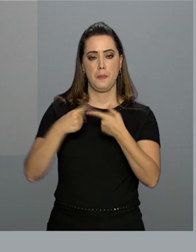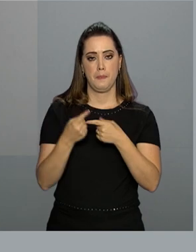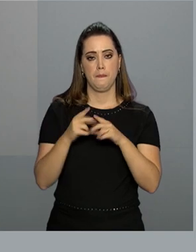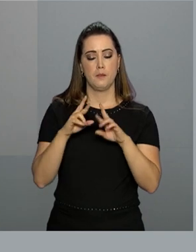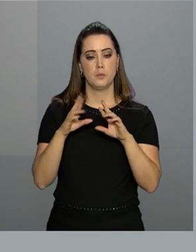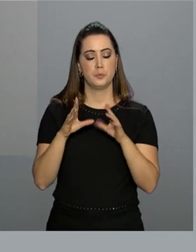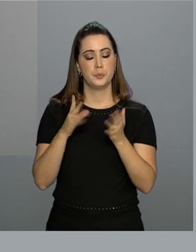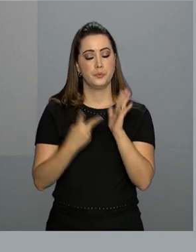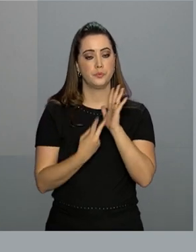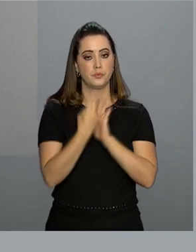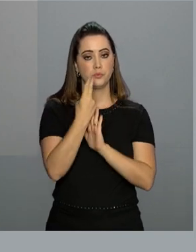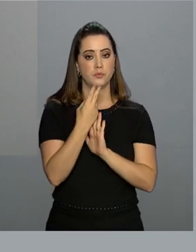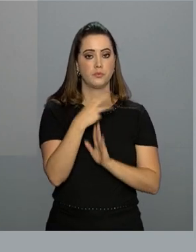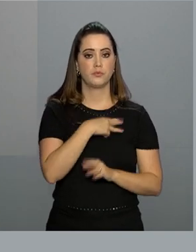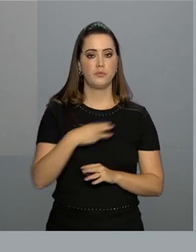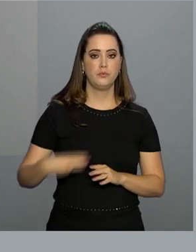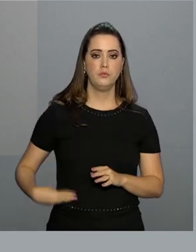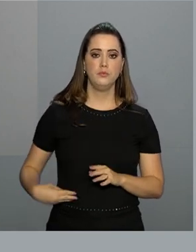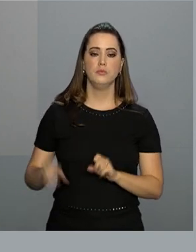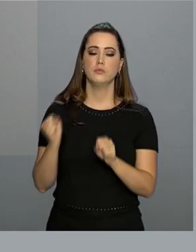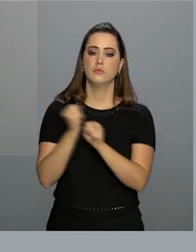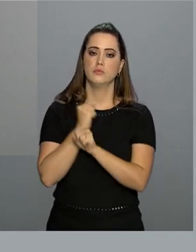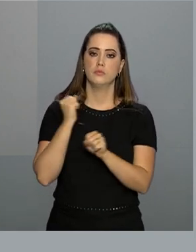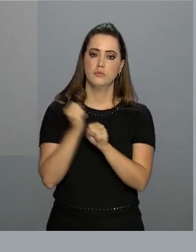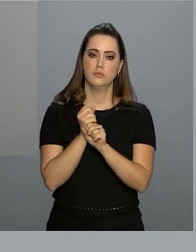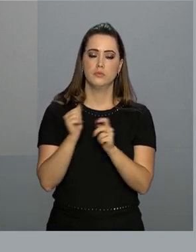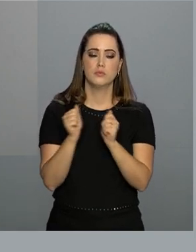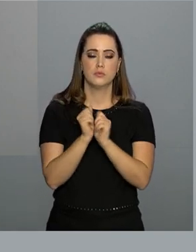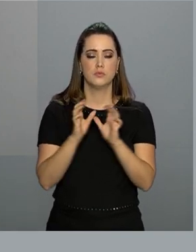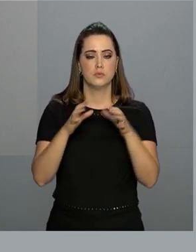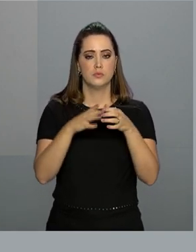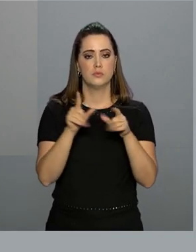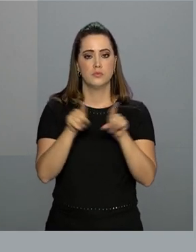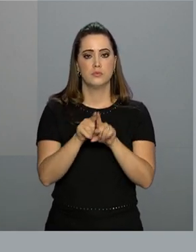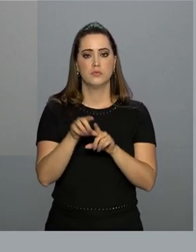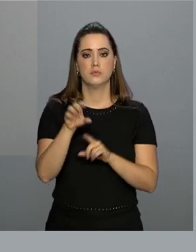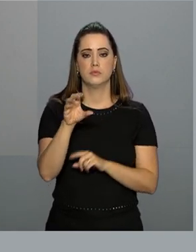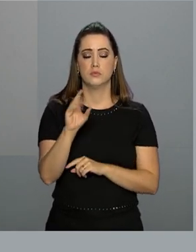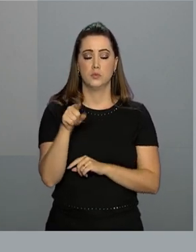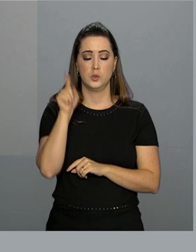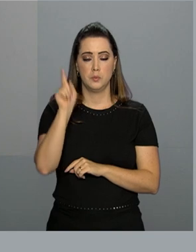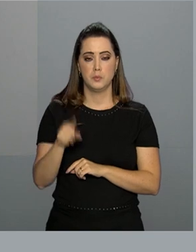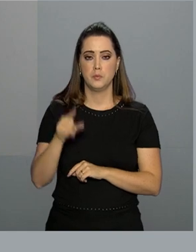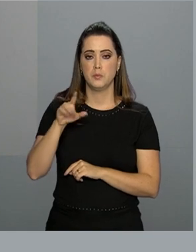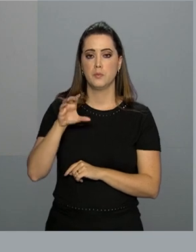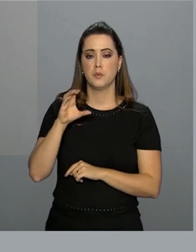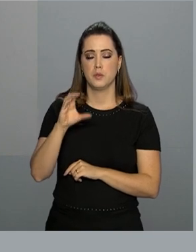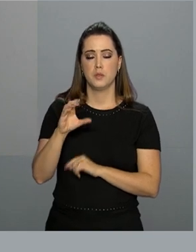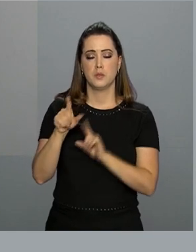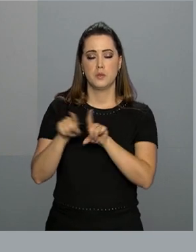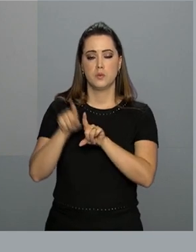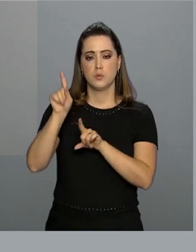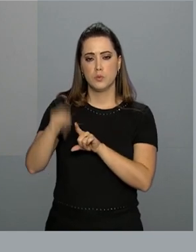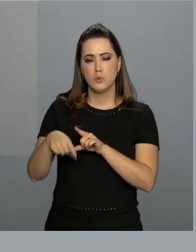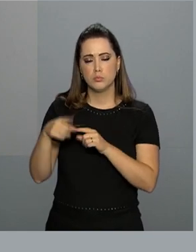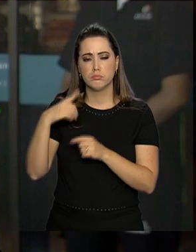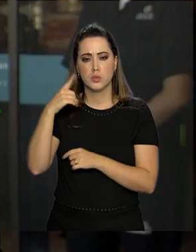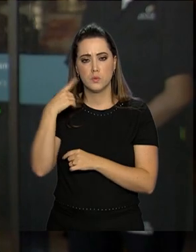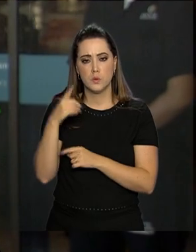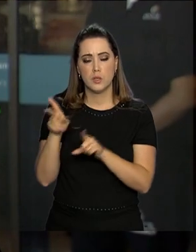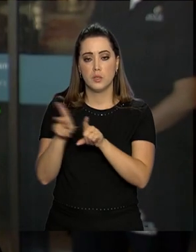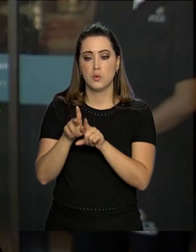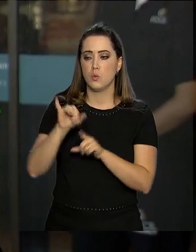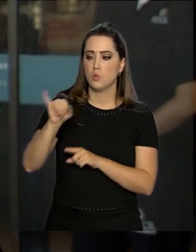Foi com o ministro da Infraestrutura, Tarcísio Gomes, e com o subchefe de Assuntos Jurídicos da Casa Civil, Jorge Francisco de Oliveira.